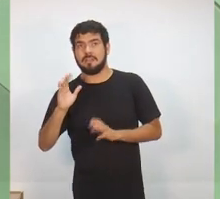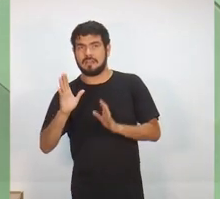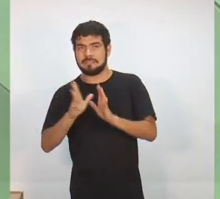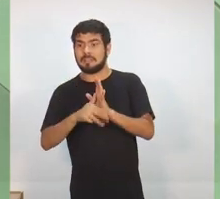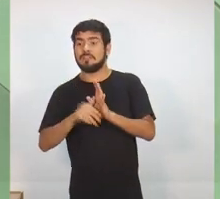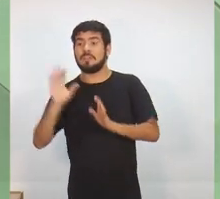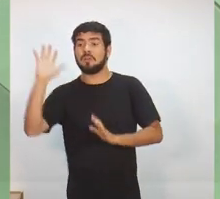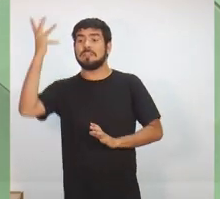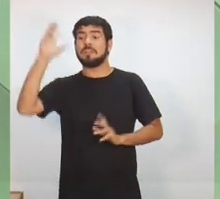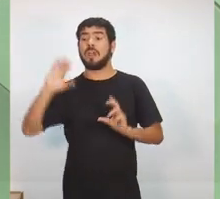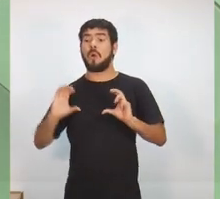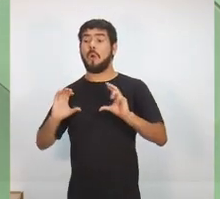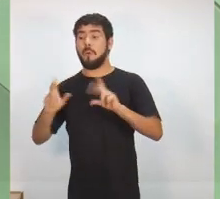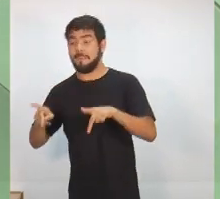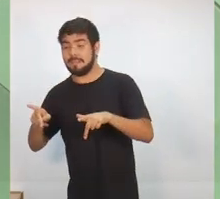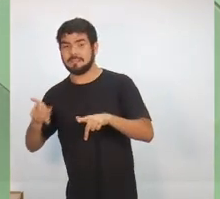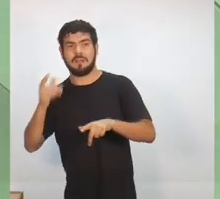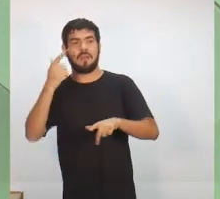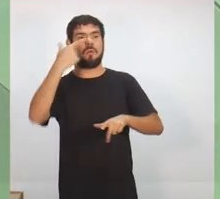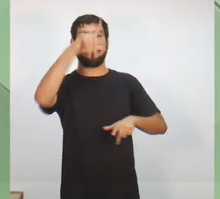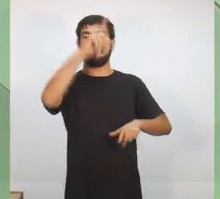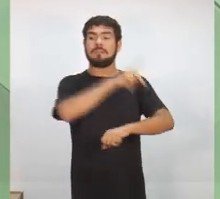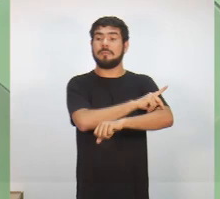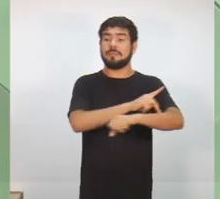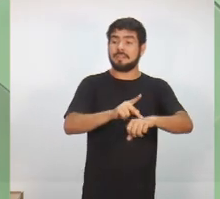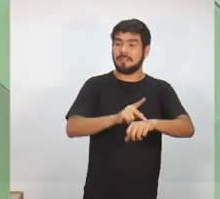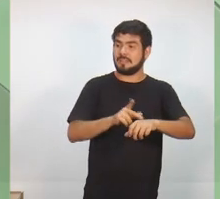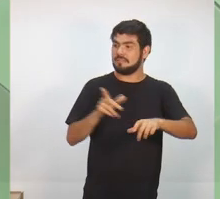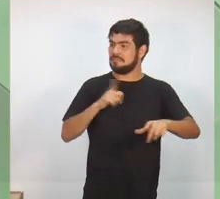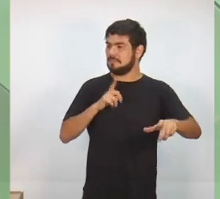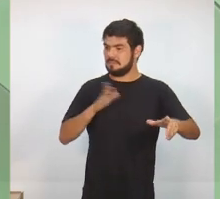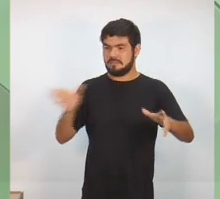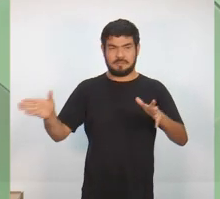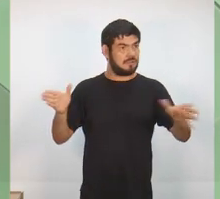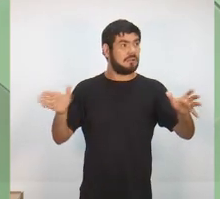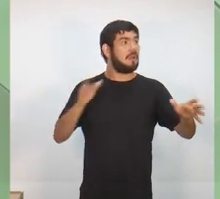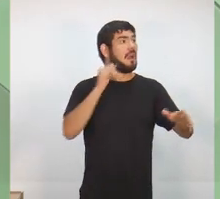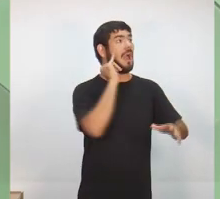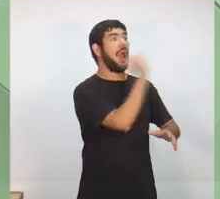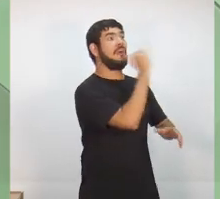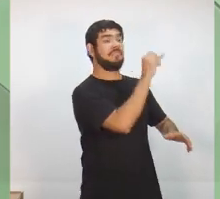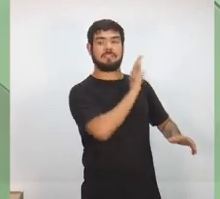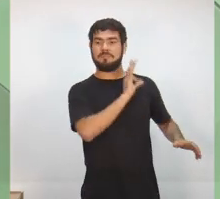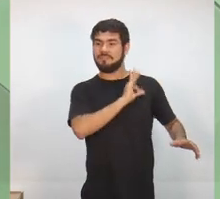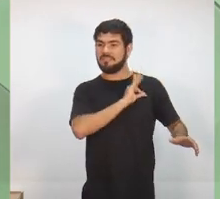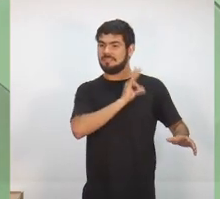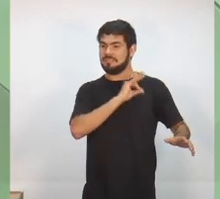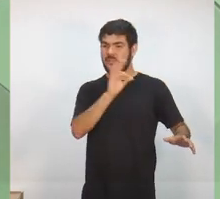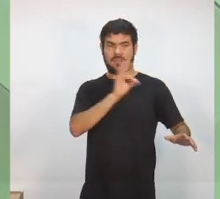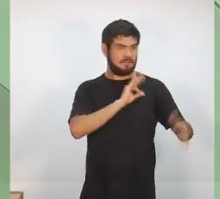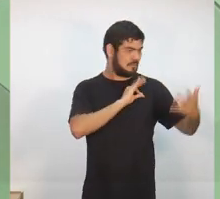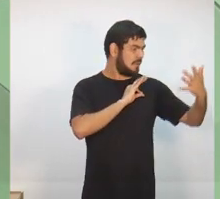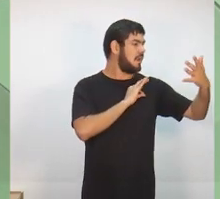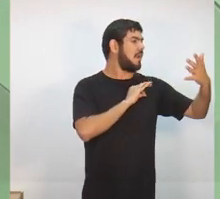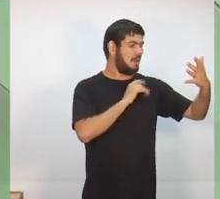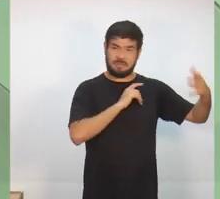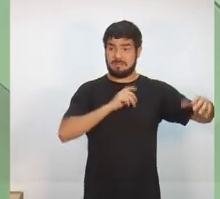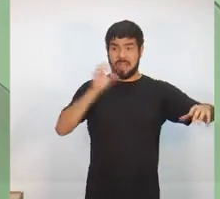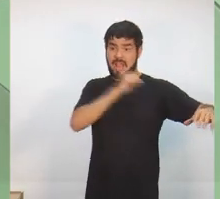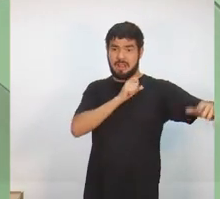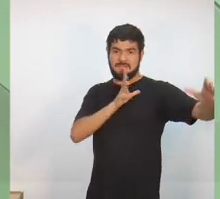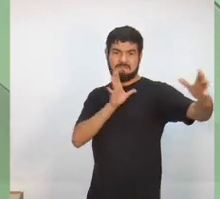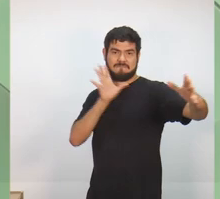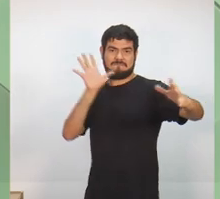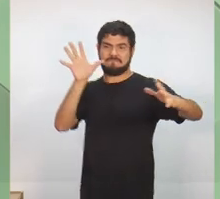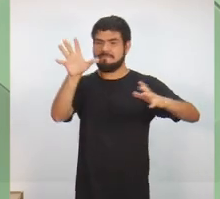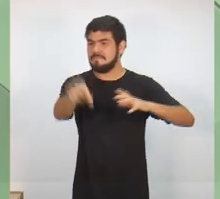na Compensa, outro no Jorge Teixeira, outro na Ponta Negra, tinha um veículo lá próximo, esse sistema, ele emite um alerta e aí a polícia